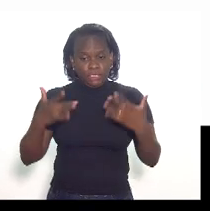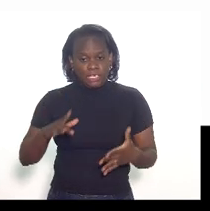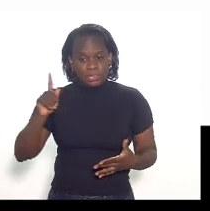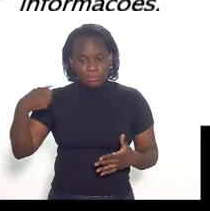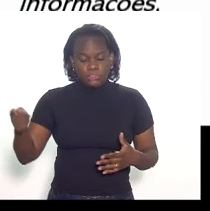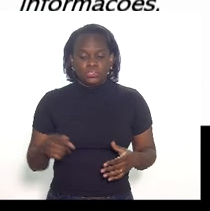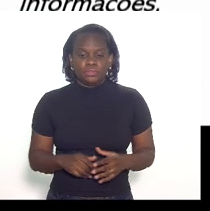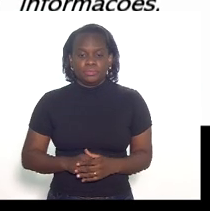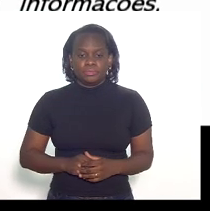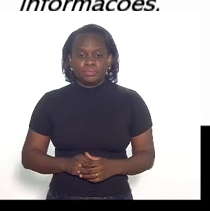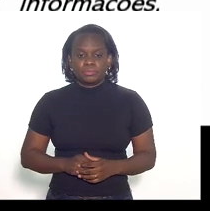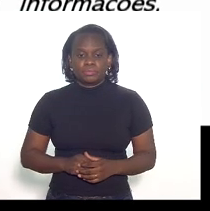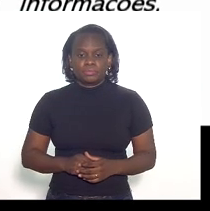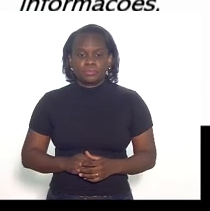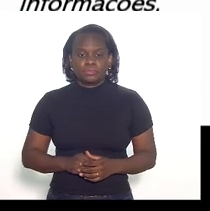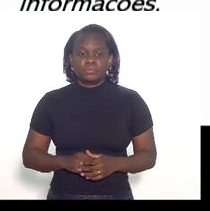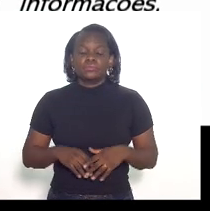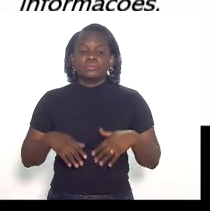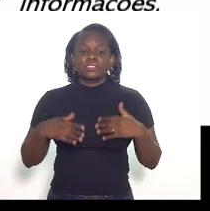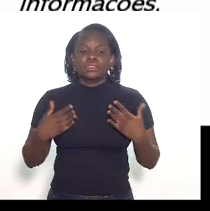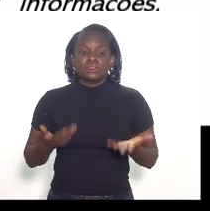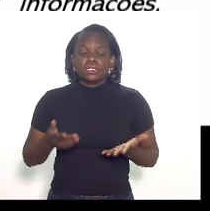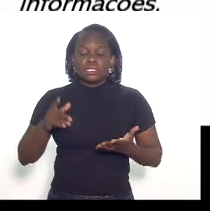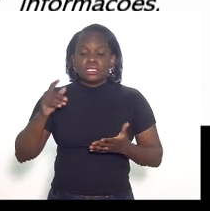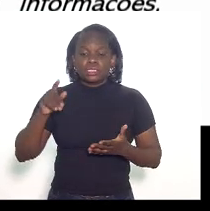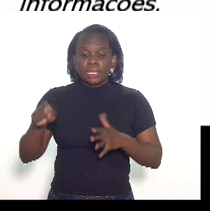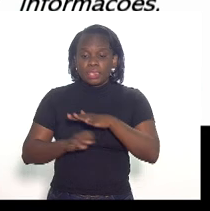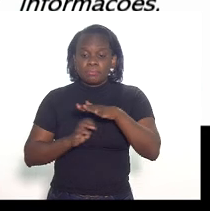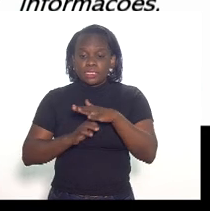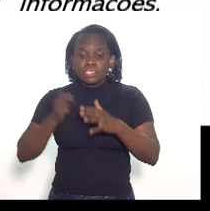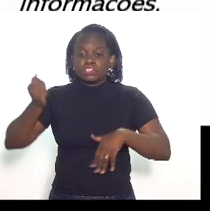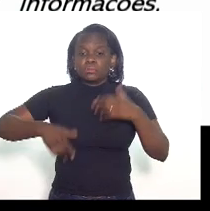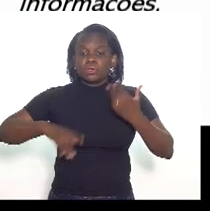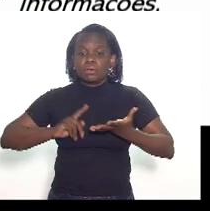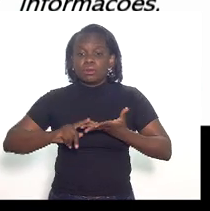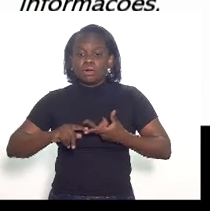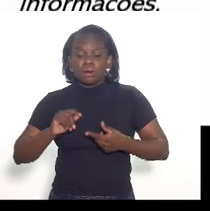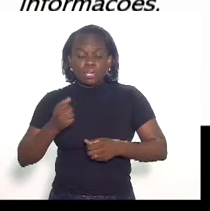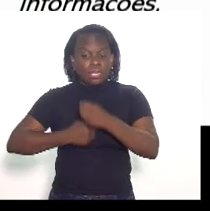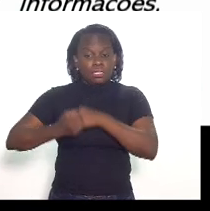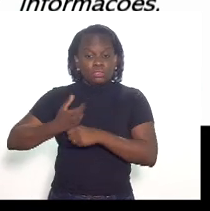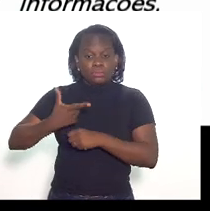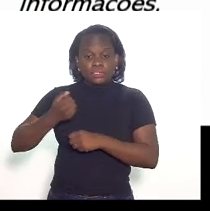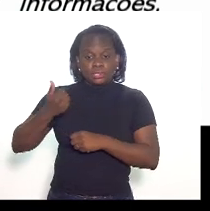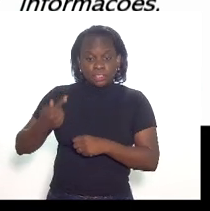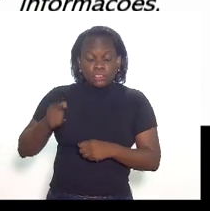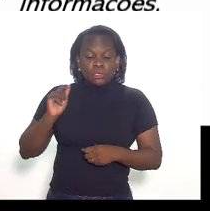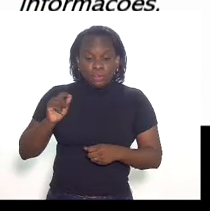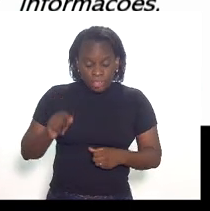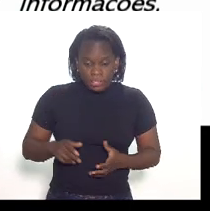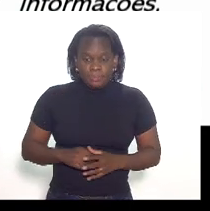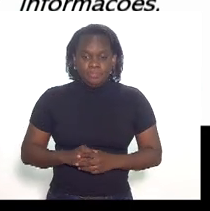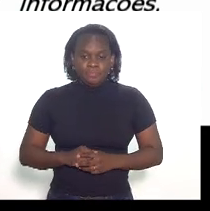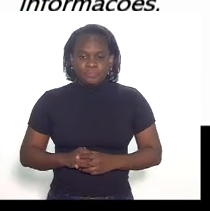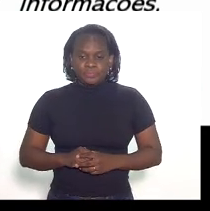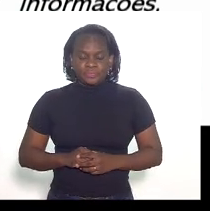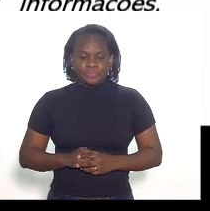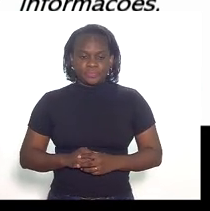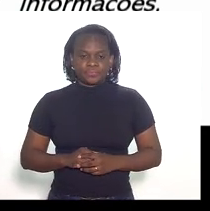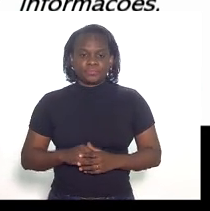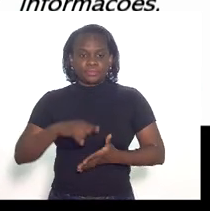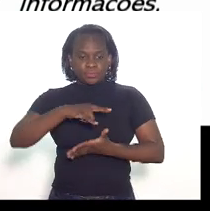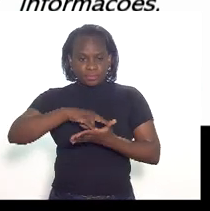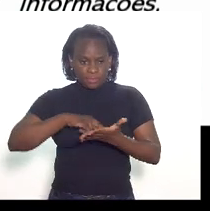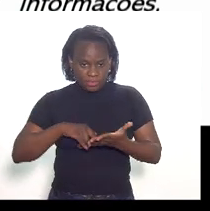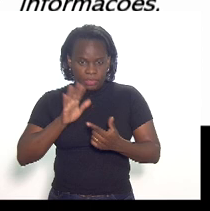isso mais à frente quais eram as alegações da concessionária em 2017 essa concessionária que foi fiscalizada os